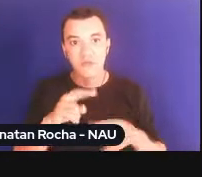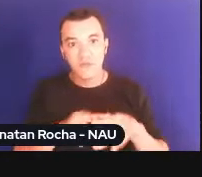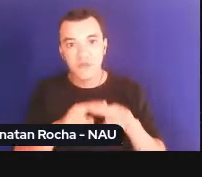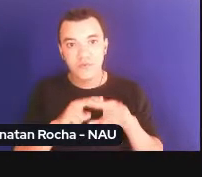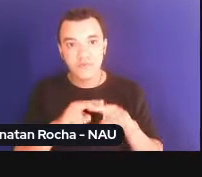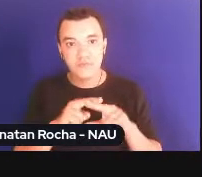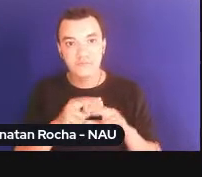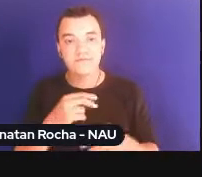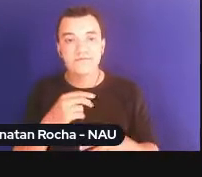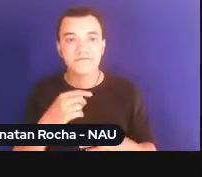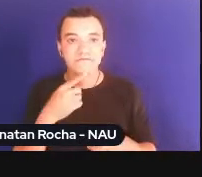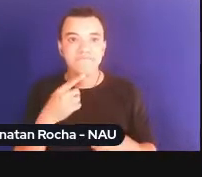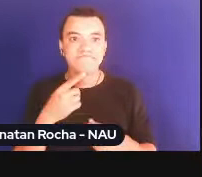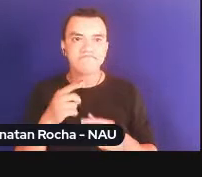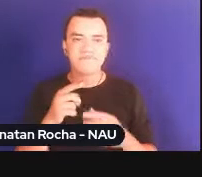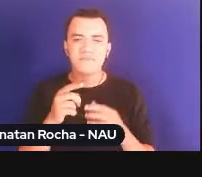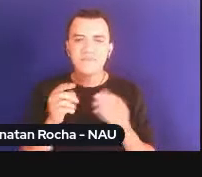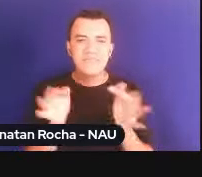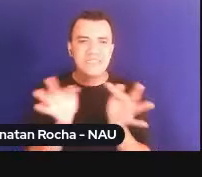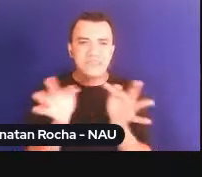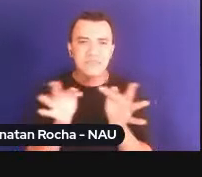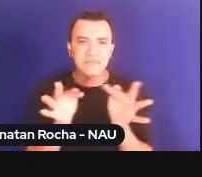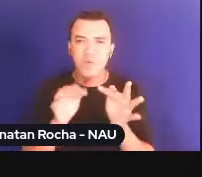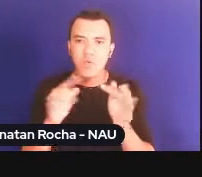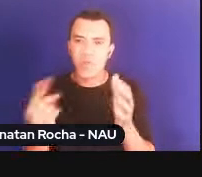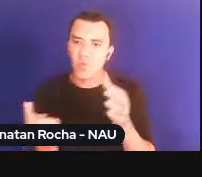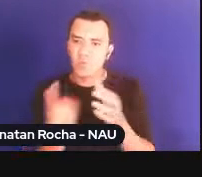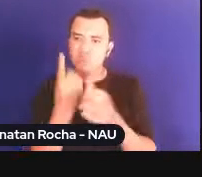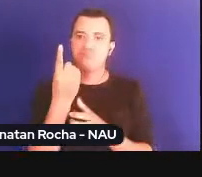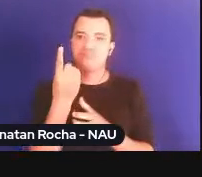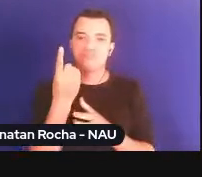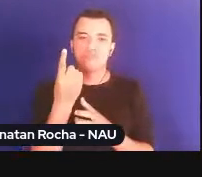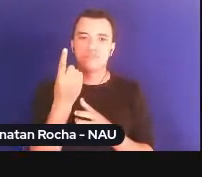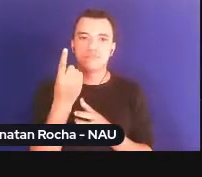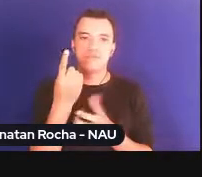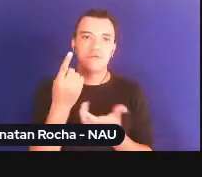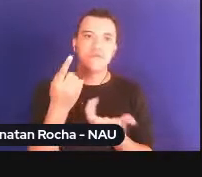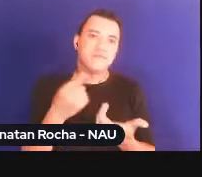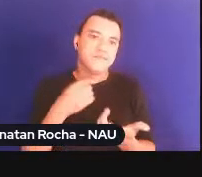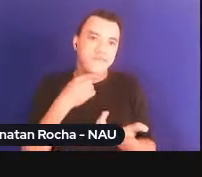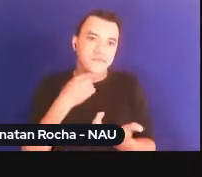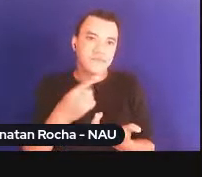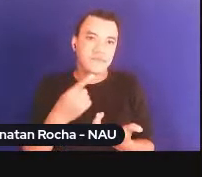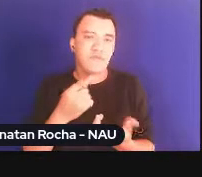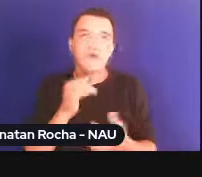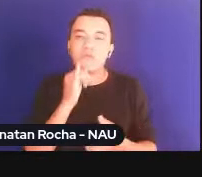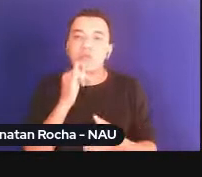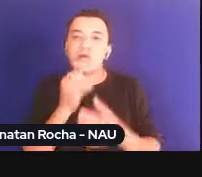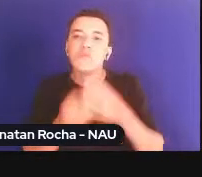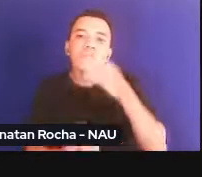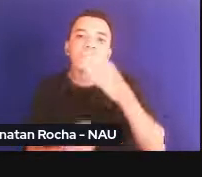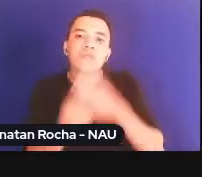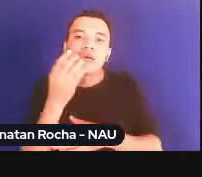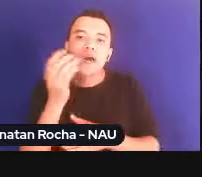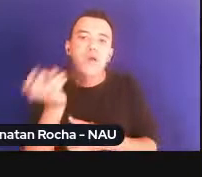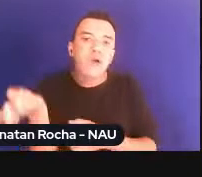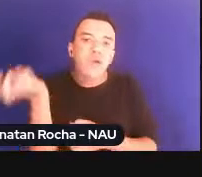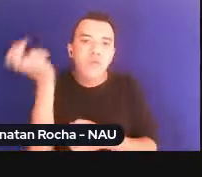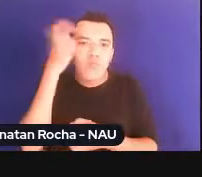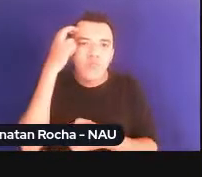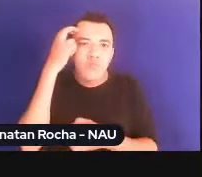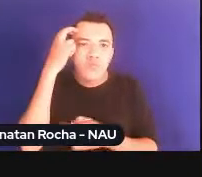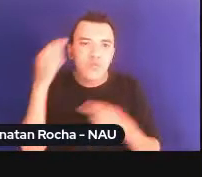homogêneo. Porque, por vezes, tornar homogêneo, criar uma cultura global, um padrão